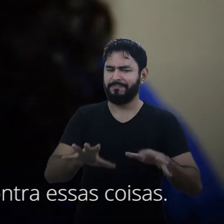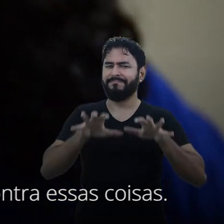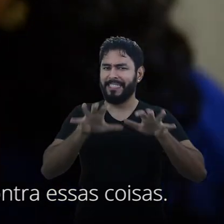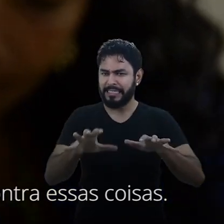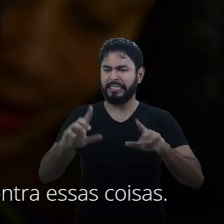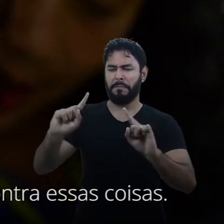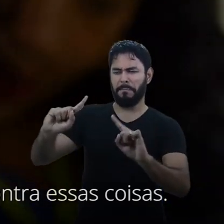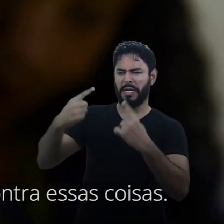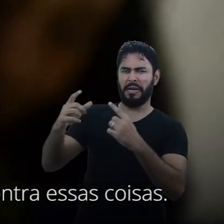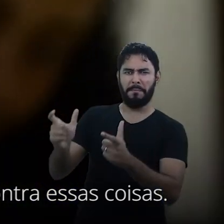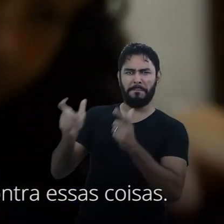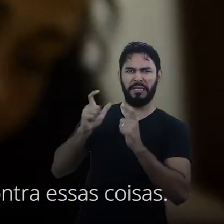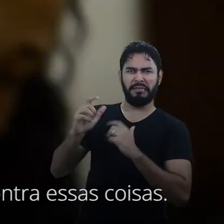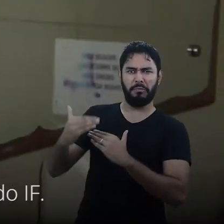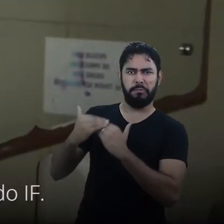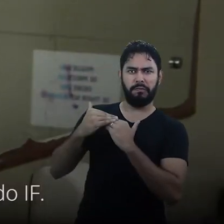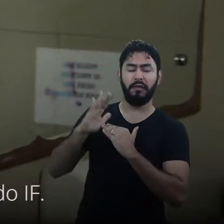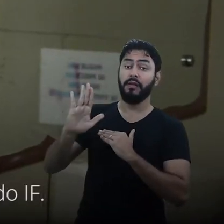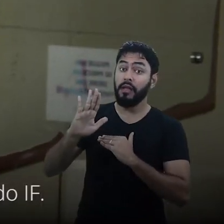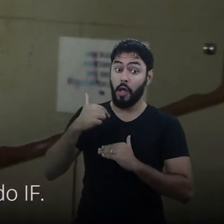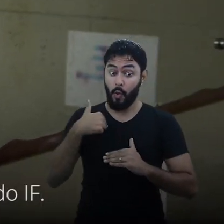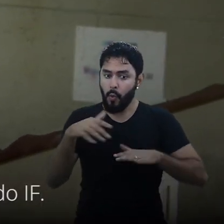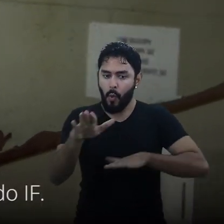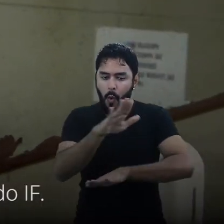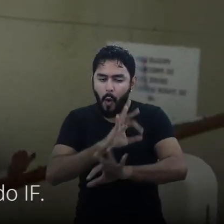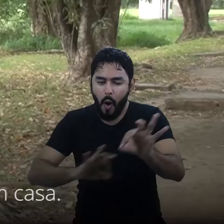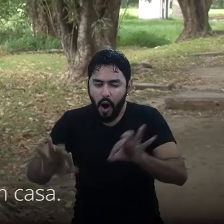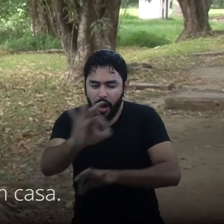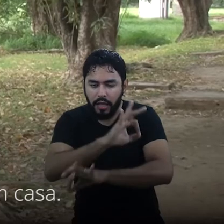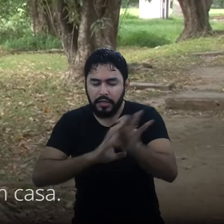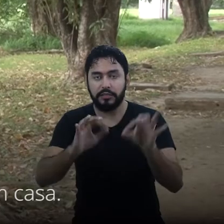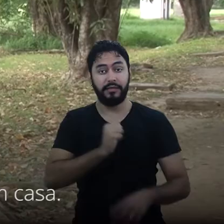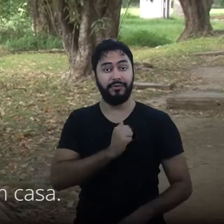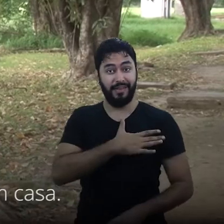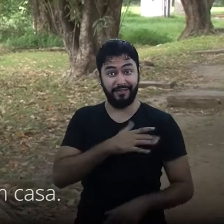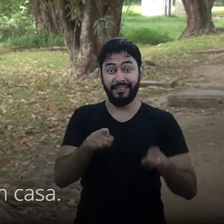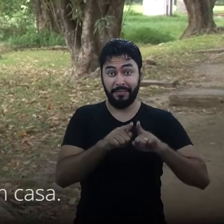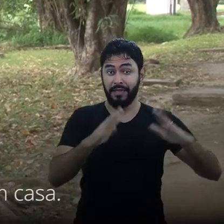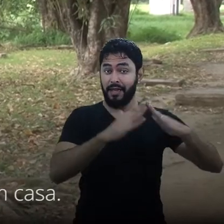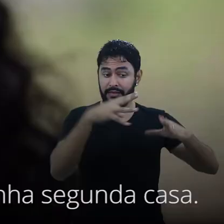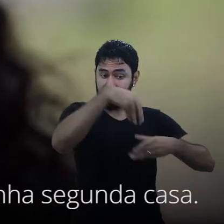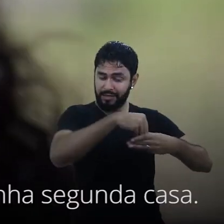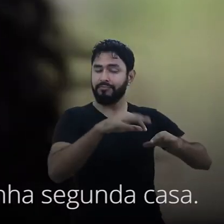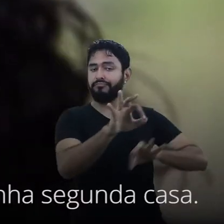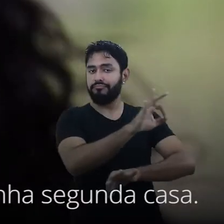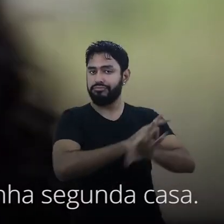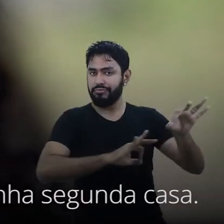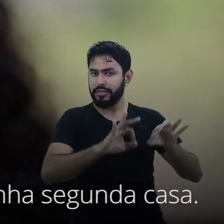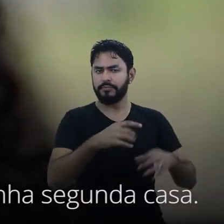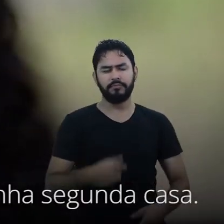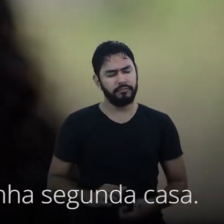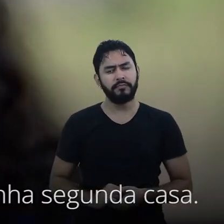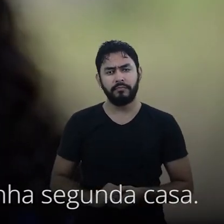tem crítica contra essas coisas. eu estou cuidando da limpeza do IEF, ainda cuido quando eu chego em casa. Eu me sinto